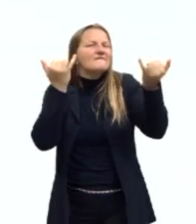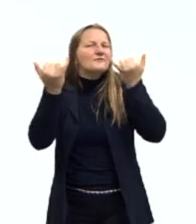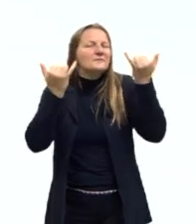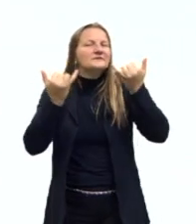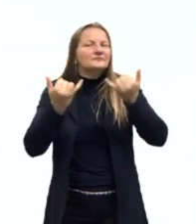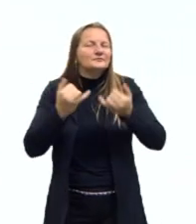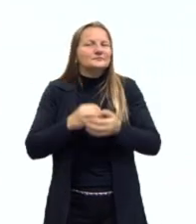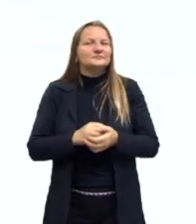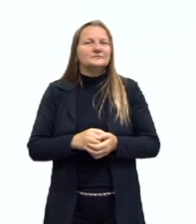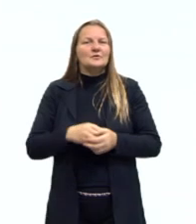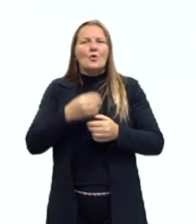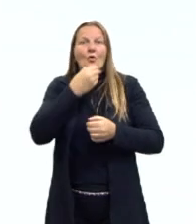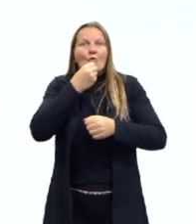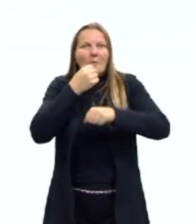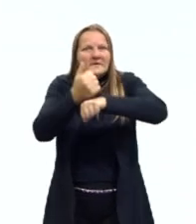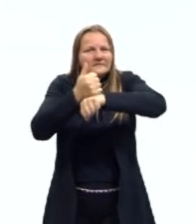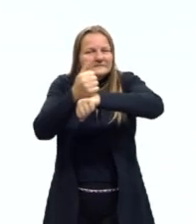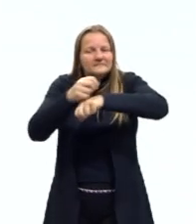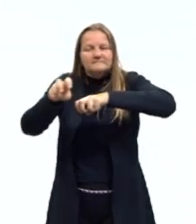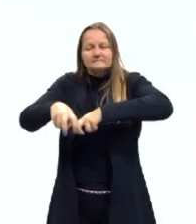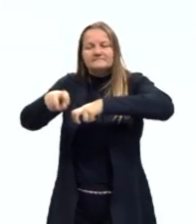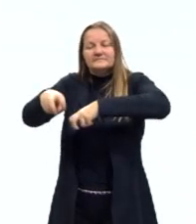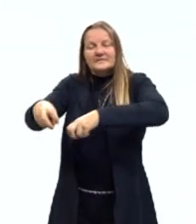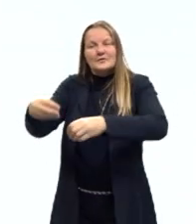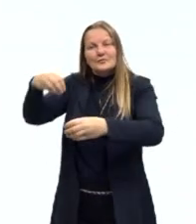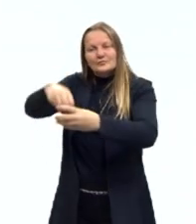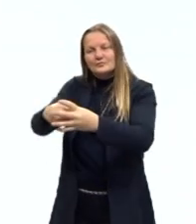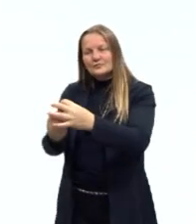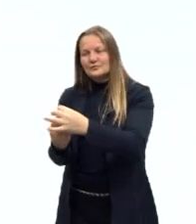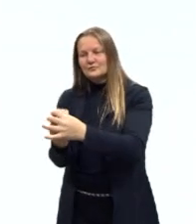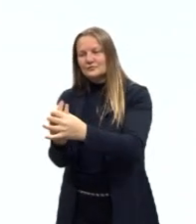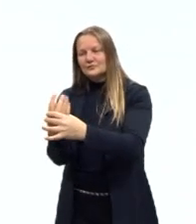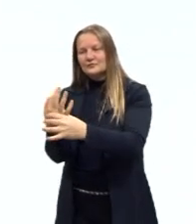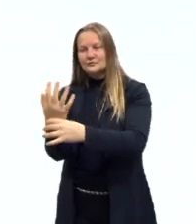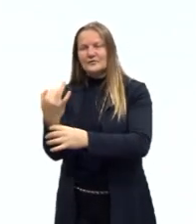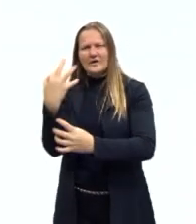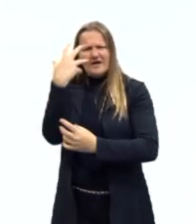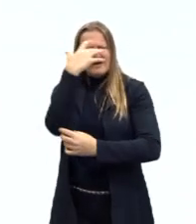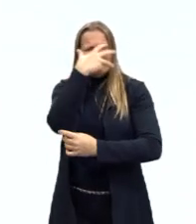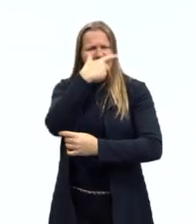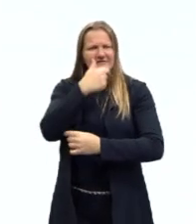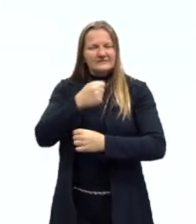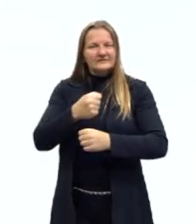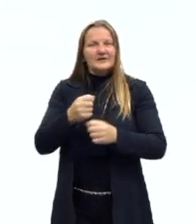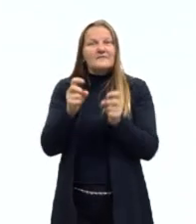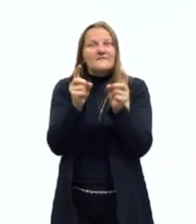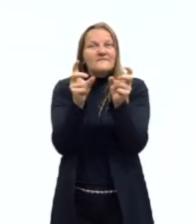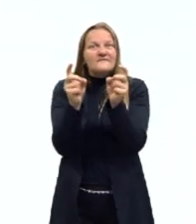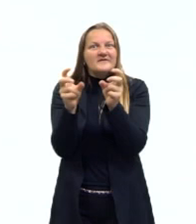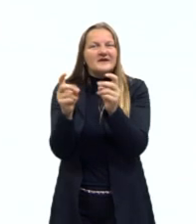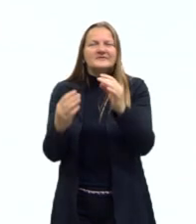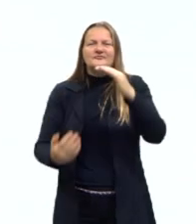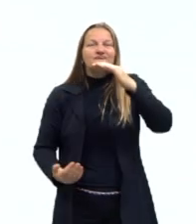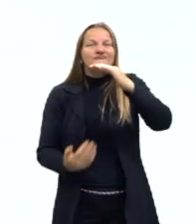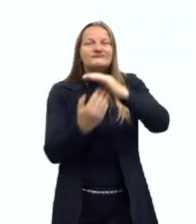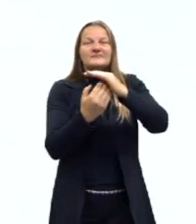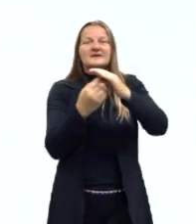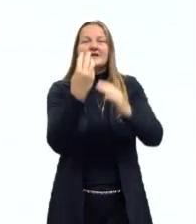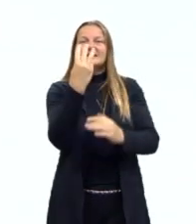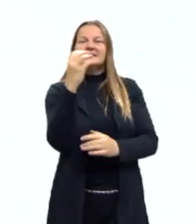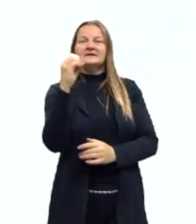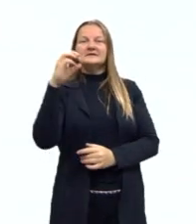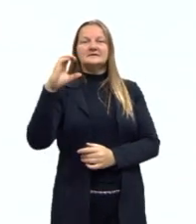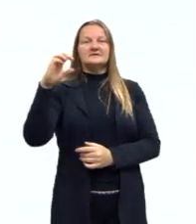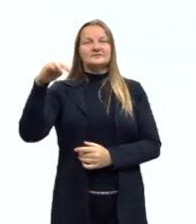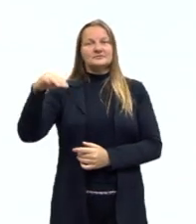um jardineiro cultiva plantas ornamentais e as coloca à venda quando estas atingem 30